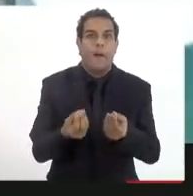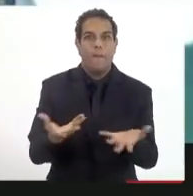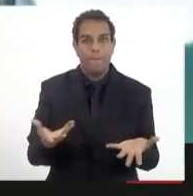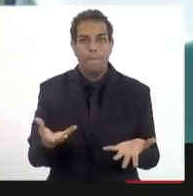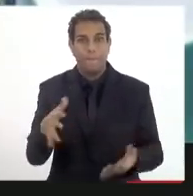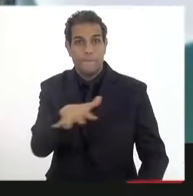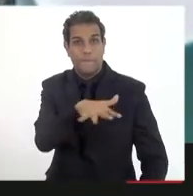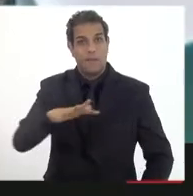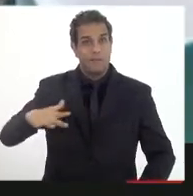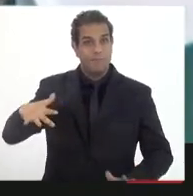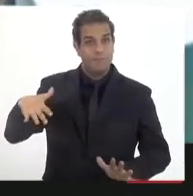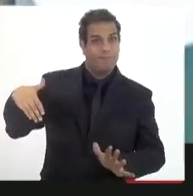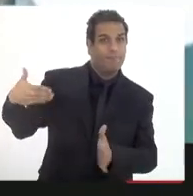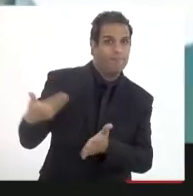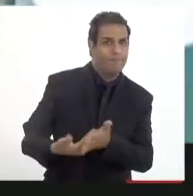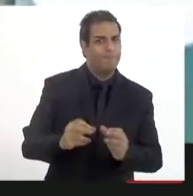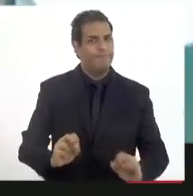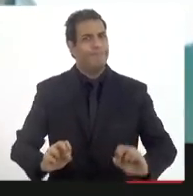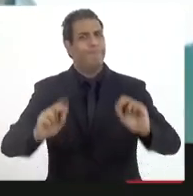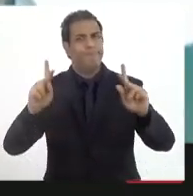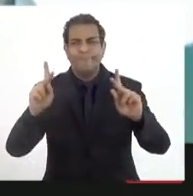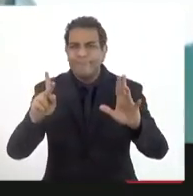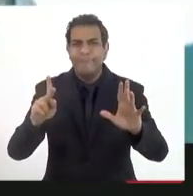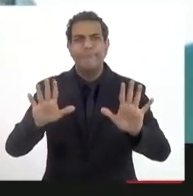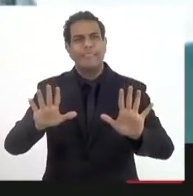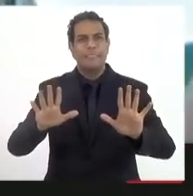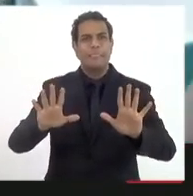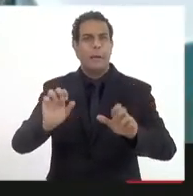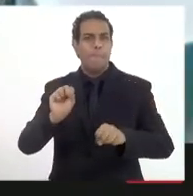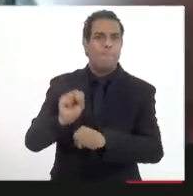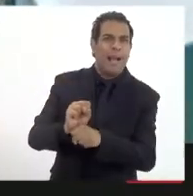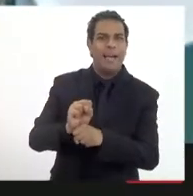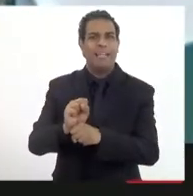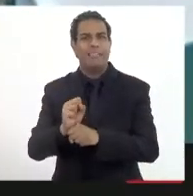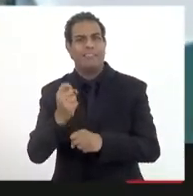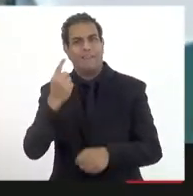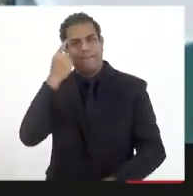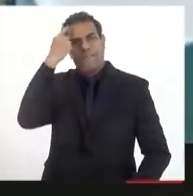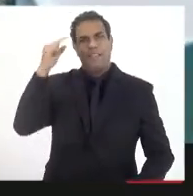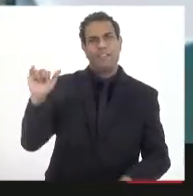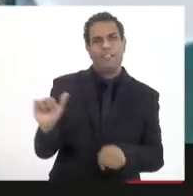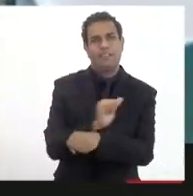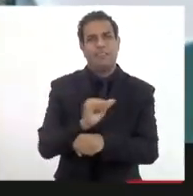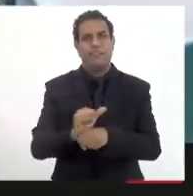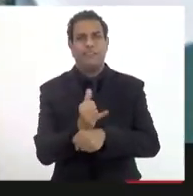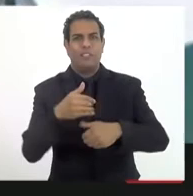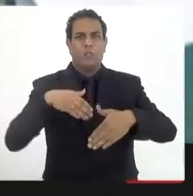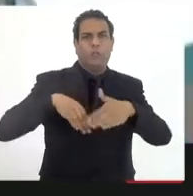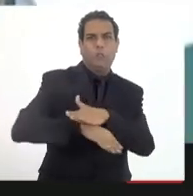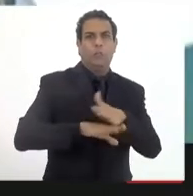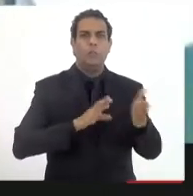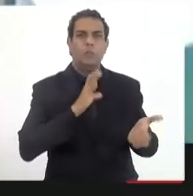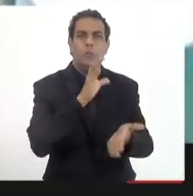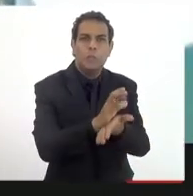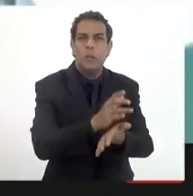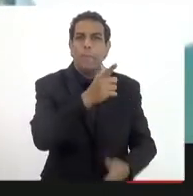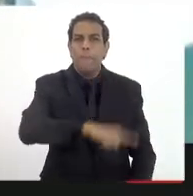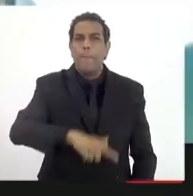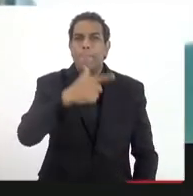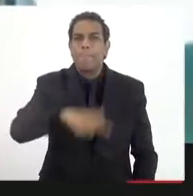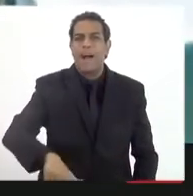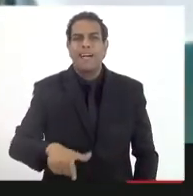No meio do caminho, tá bom, nós não vamos contingenciar, nós vamos inventar a reserva de contingência, ou seja, a reserva da reserva.